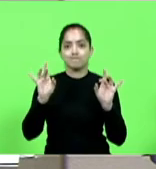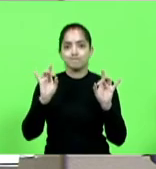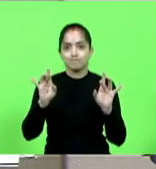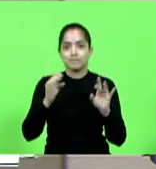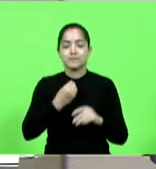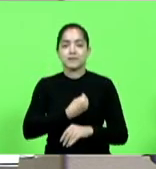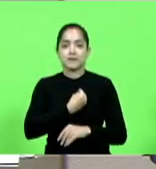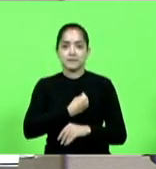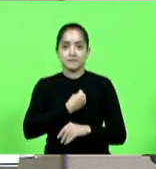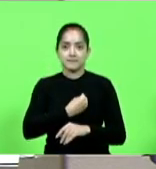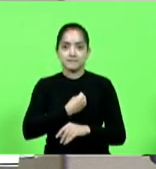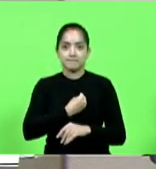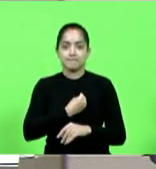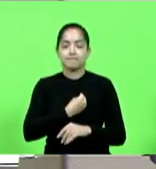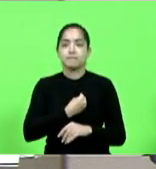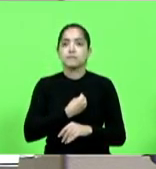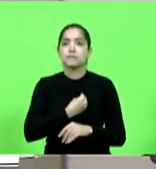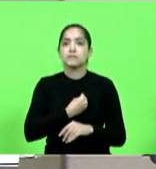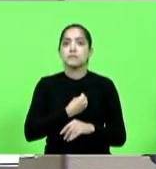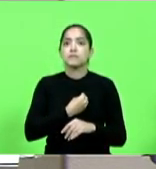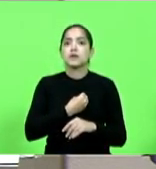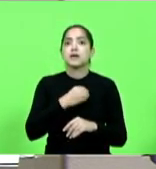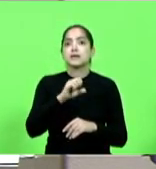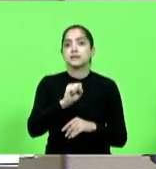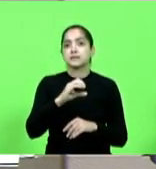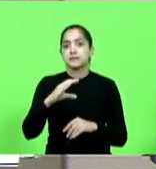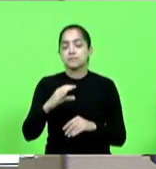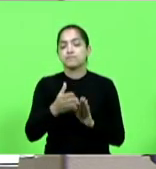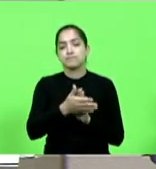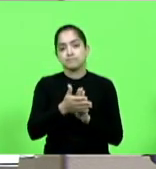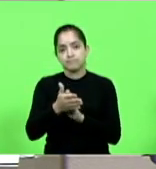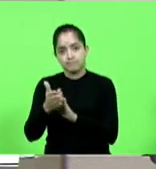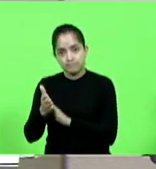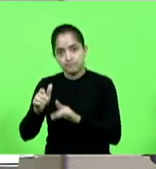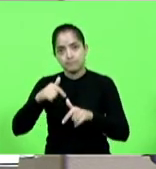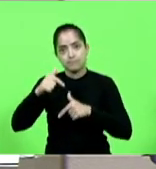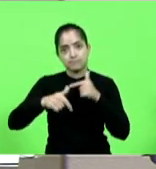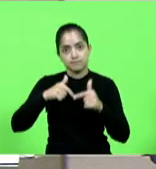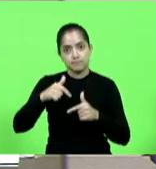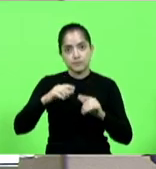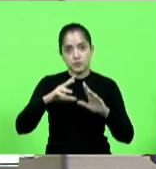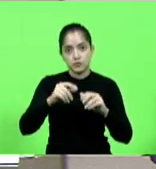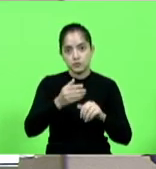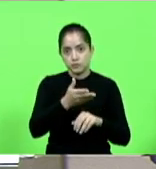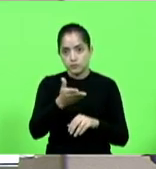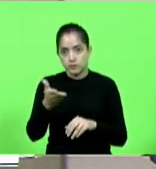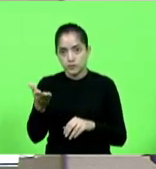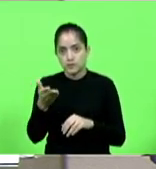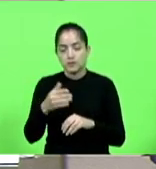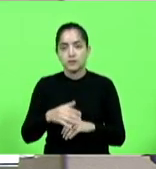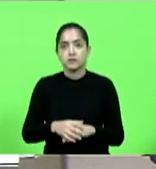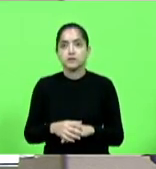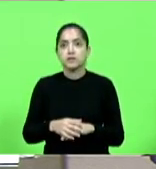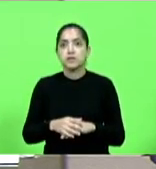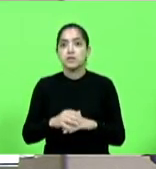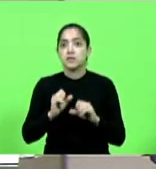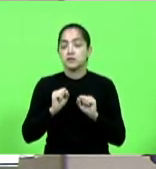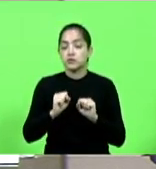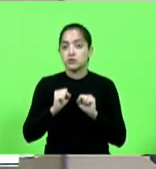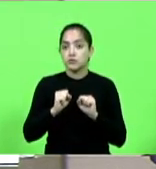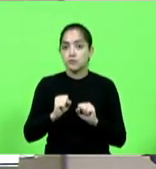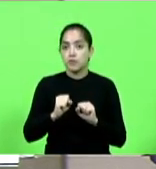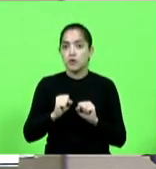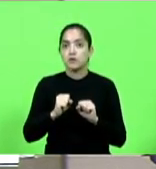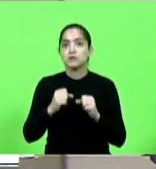vidas aqui em Santa Catarina parabéns por esse trabalho maravilhoso de todos vocês e que nós possamos ter a